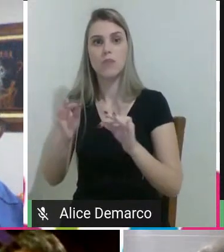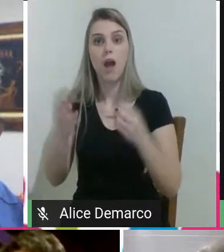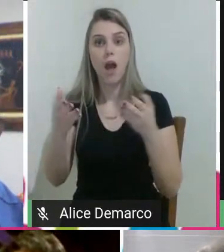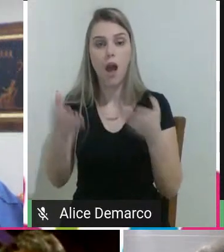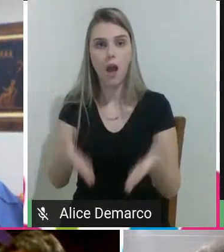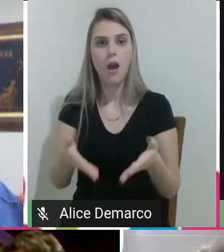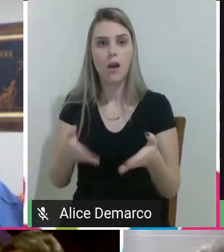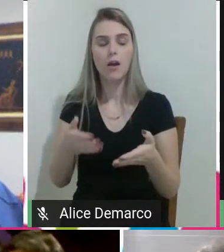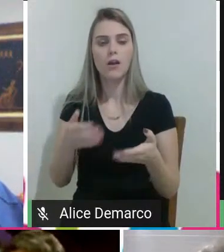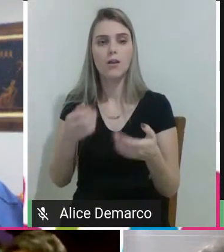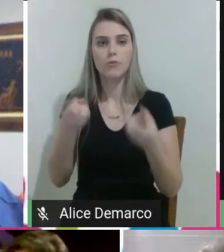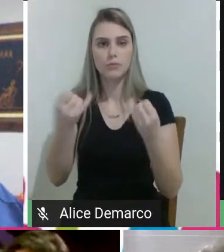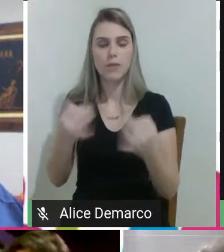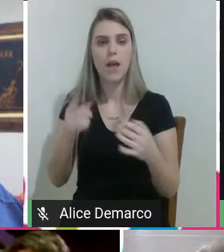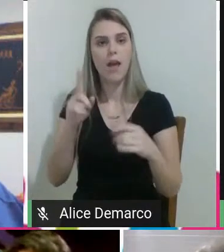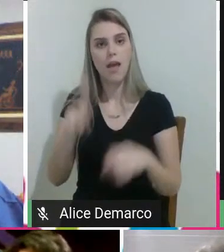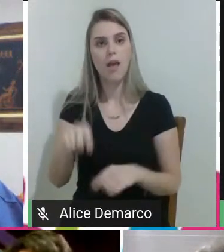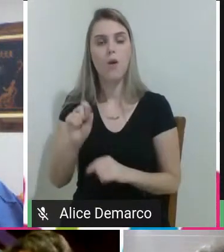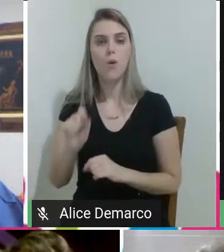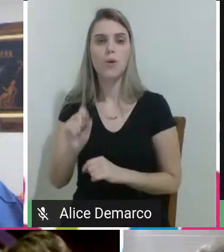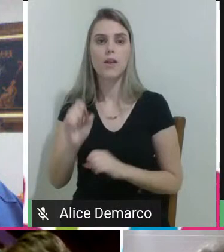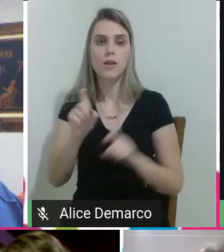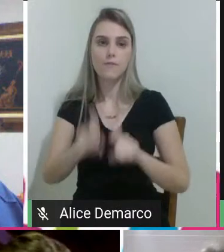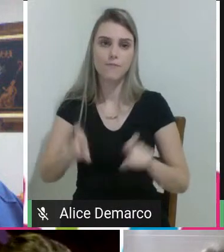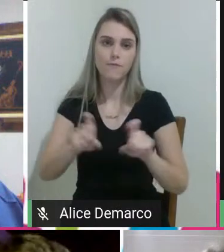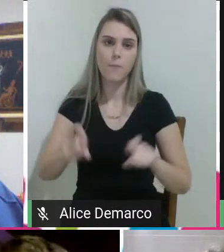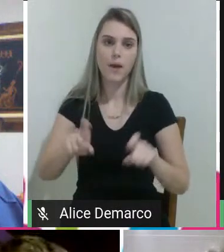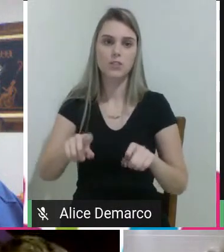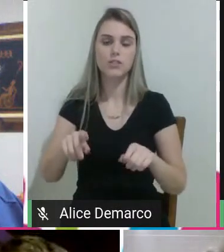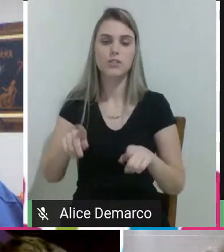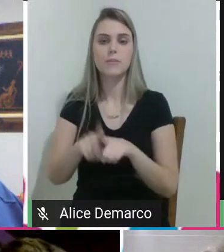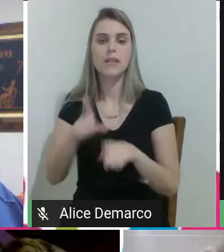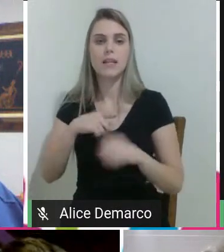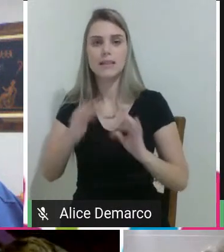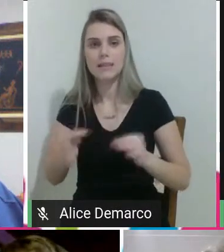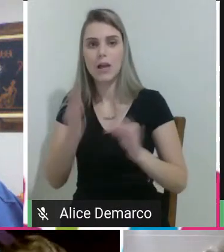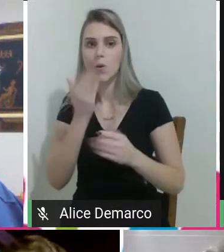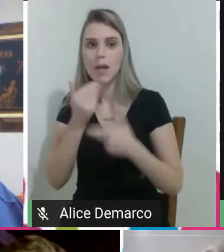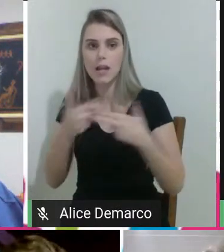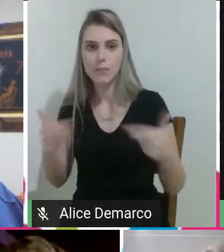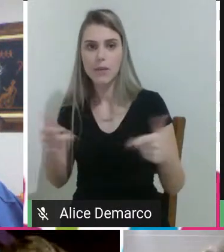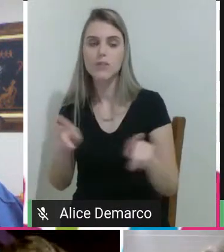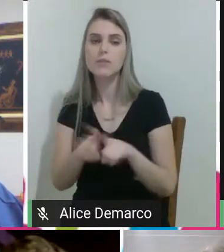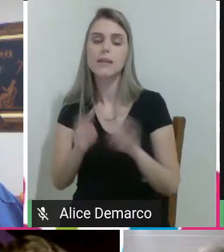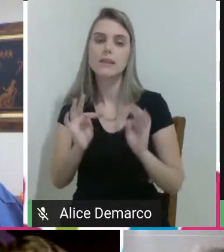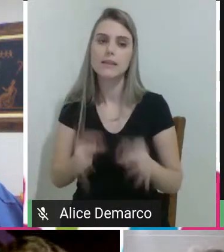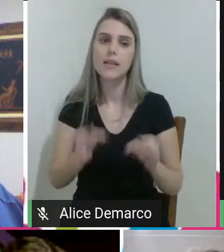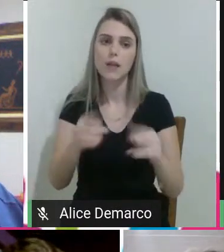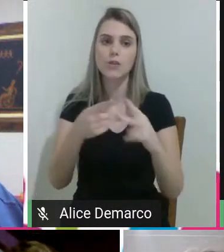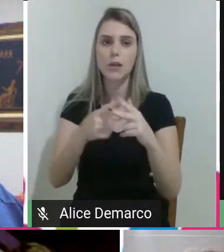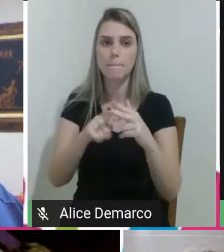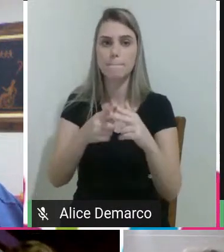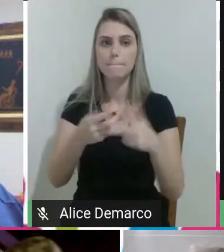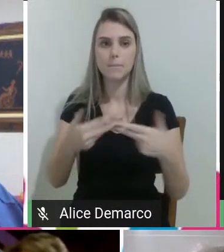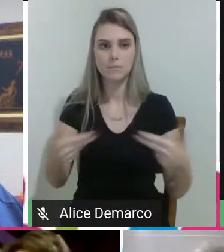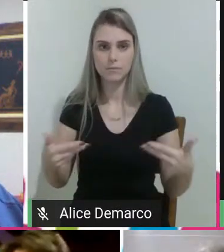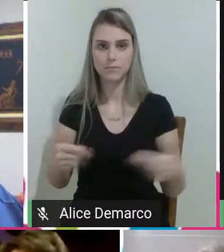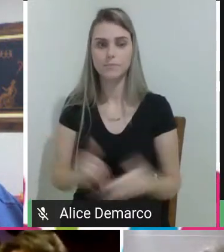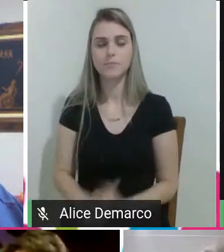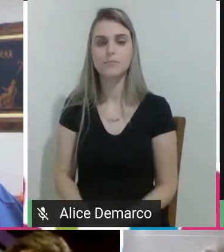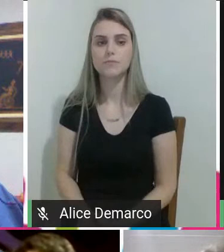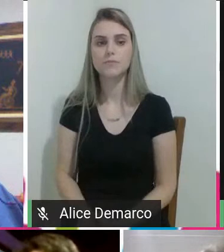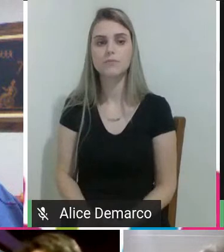No ISC, também o técnico em mecânica e em alimentos. Eu sou professor da unidade curricular